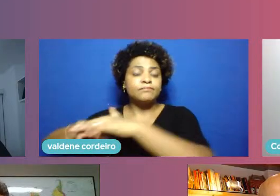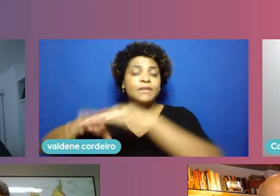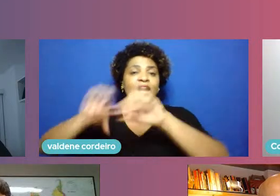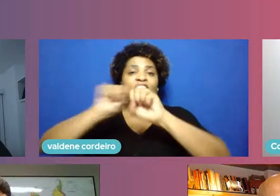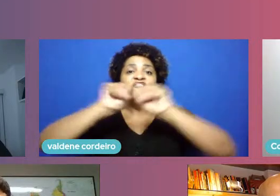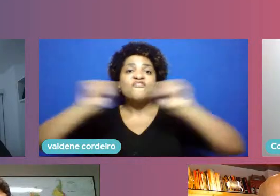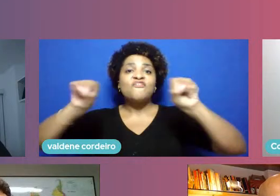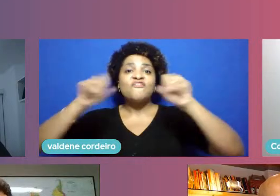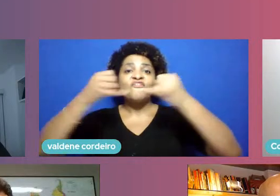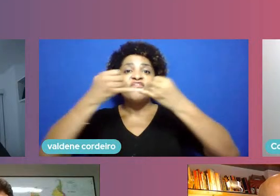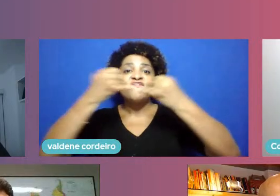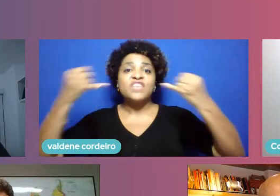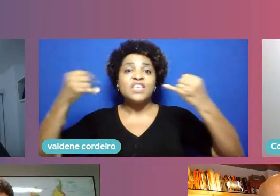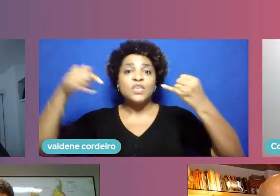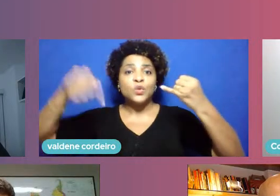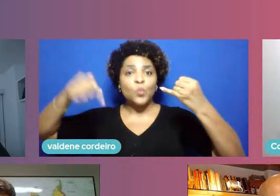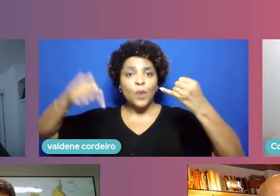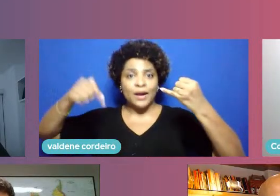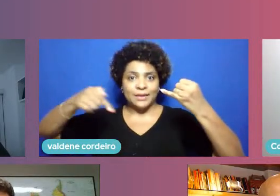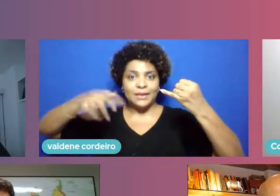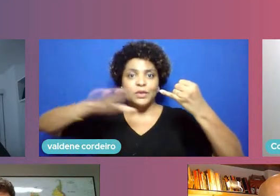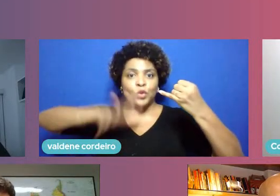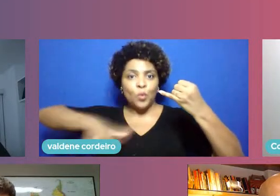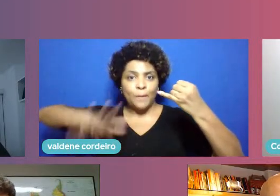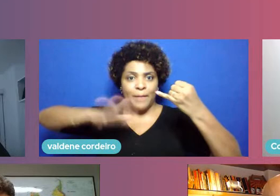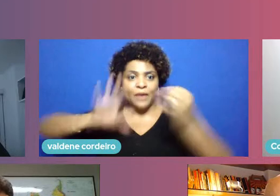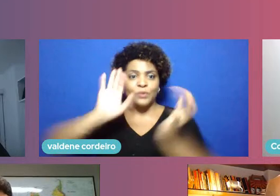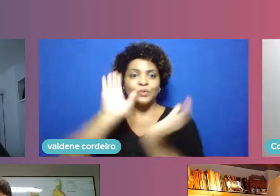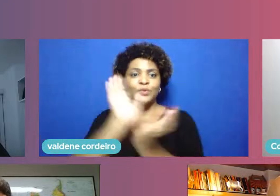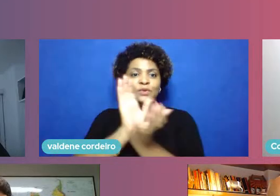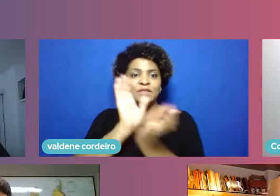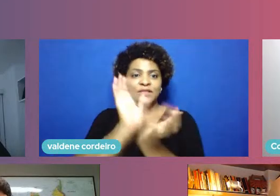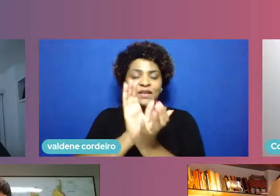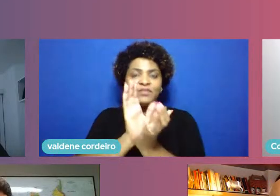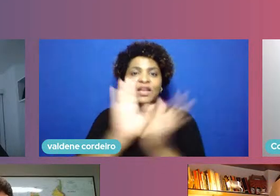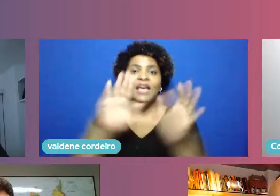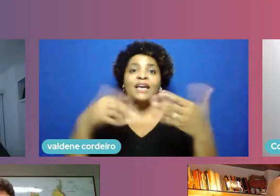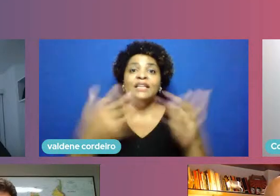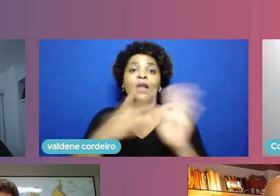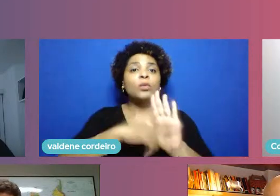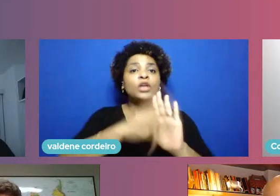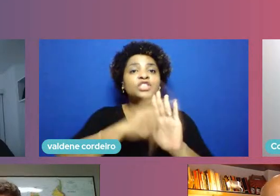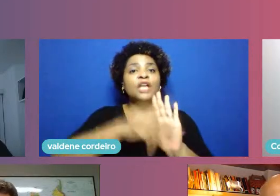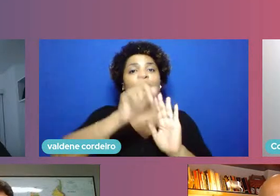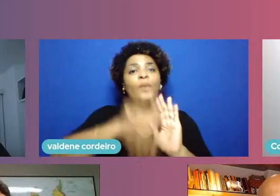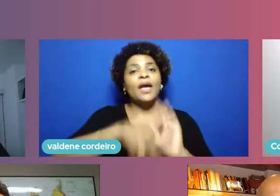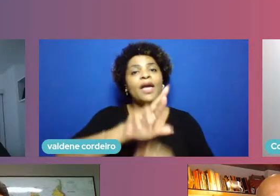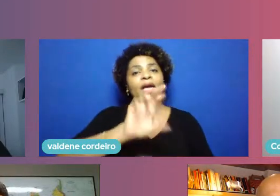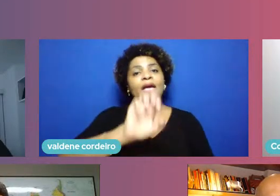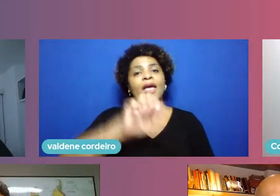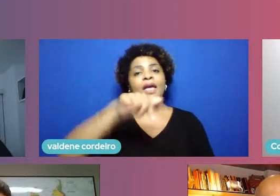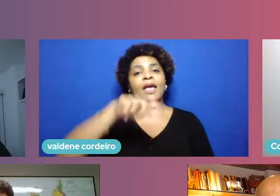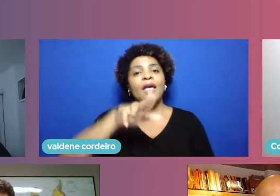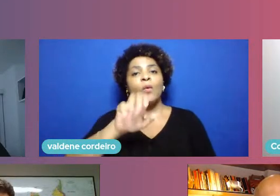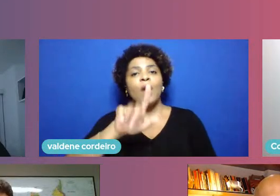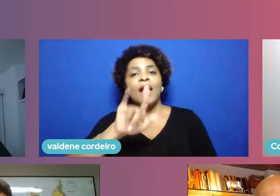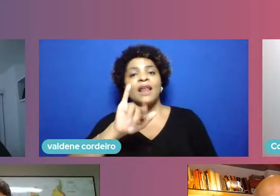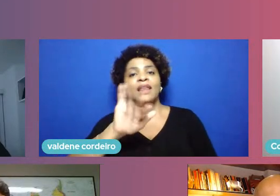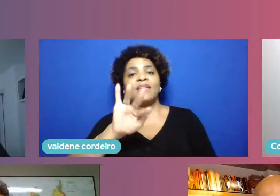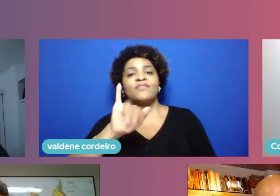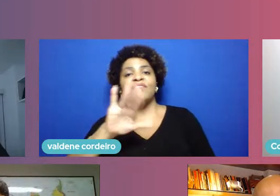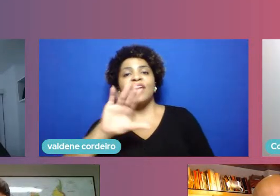já que vai ter que quebrar as calçadas o projeto virou um projeto de requalificação de todo o bairro do Recife então vai ter alargamento de calçadas